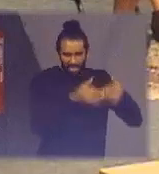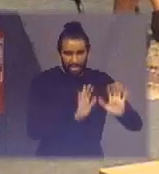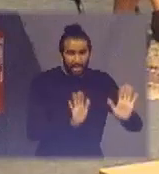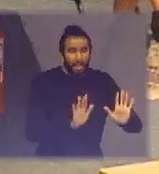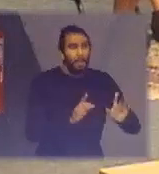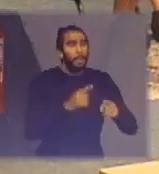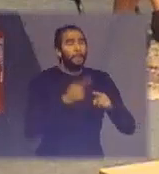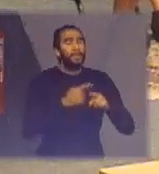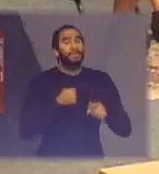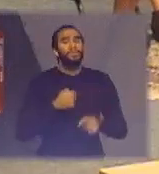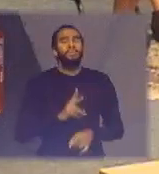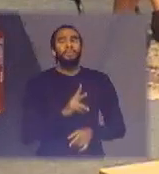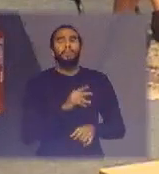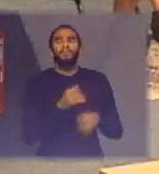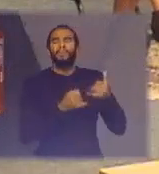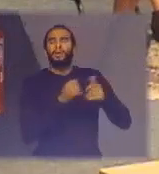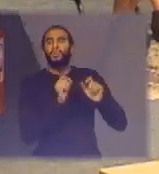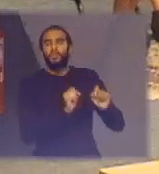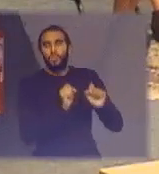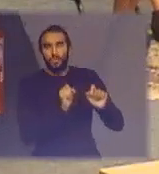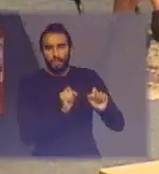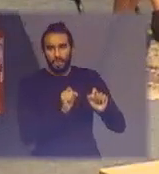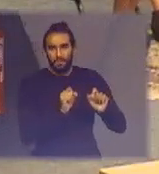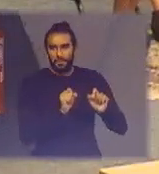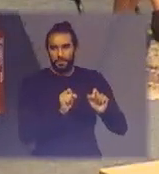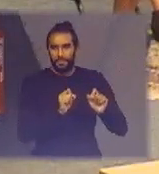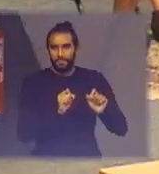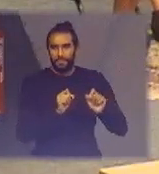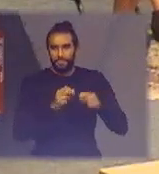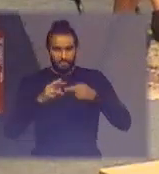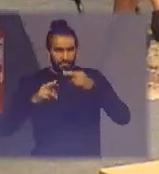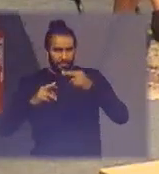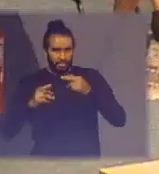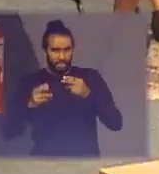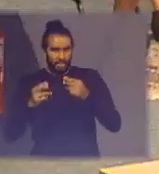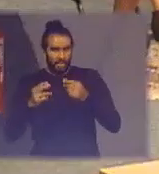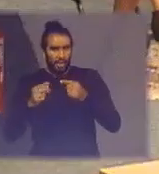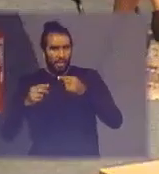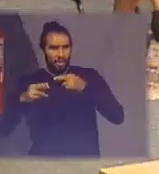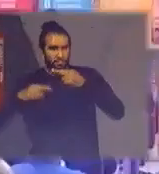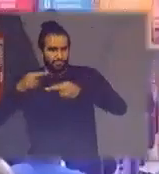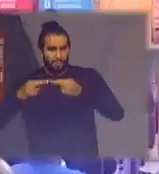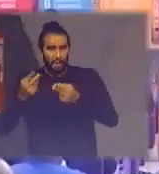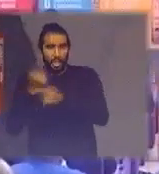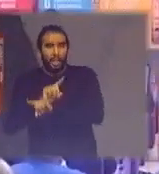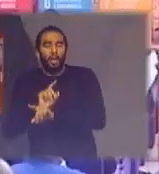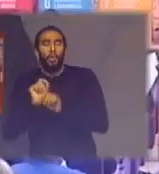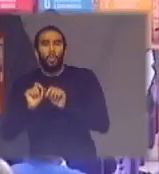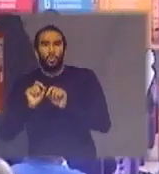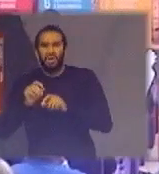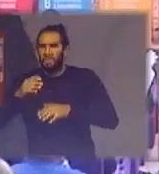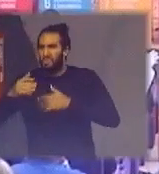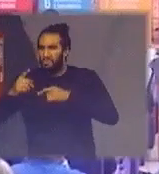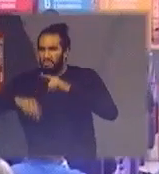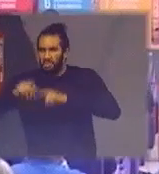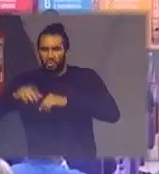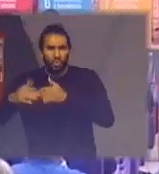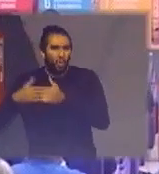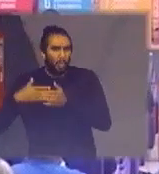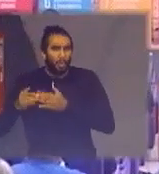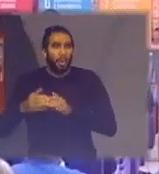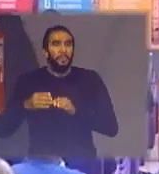eu sempre brinco que logística reversa independente do tipo de produto ele não existe sem a